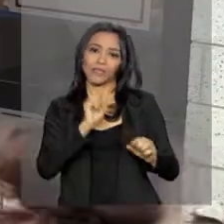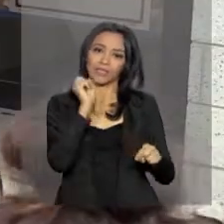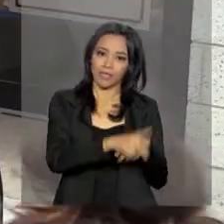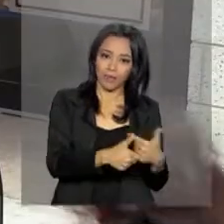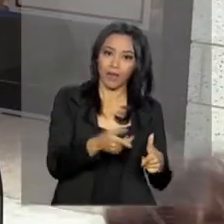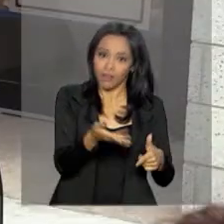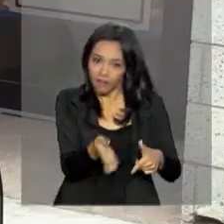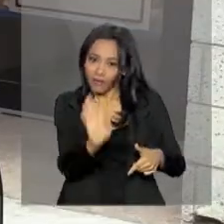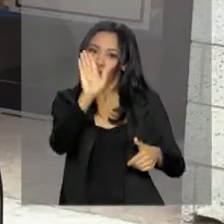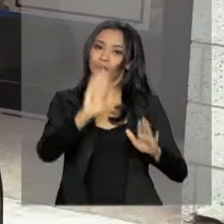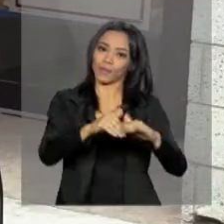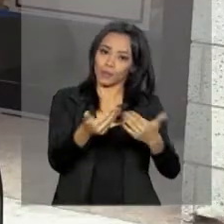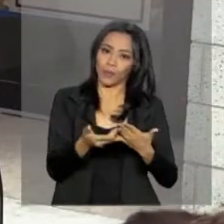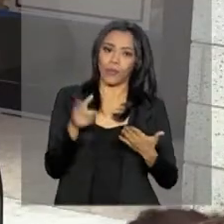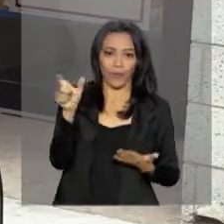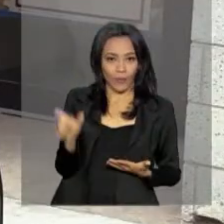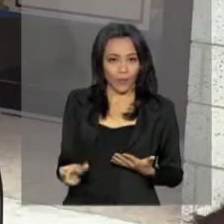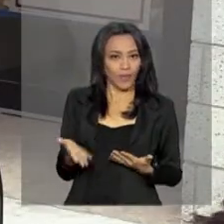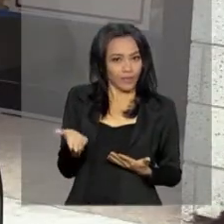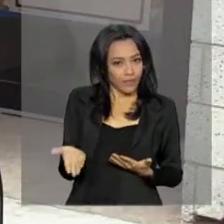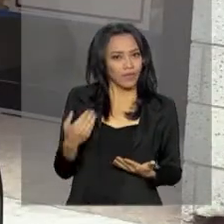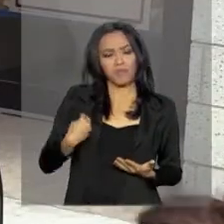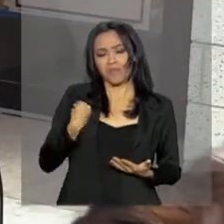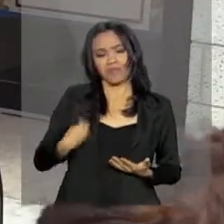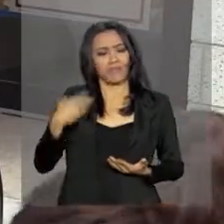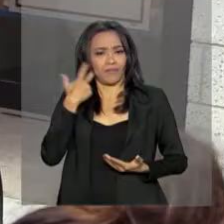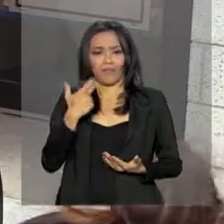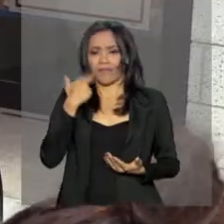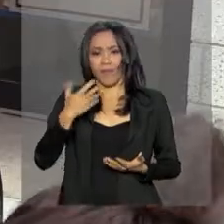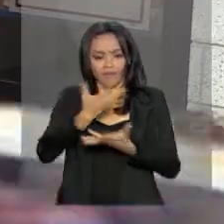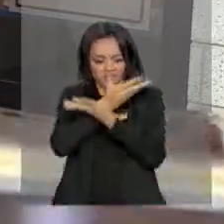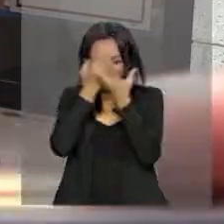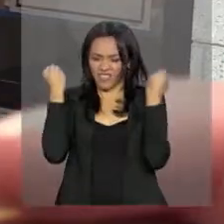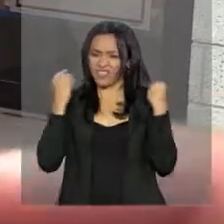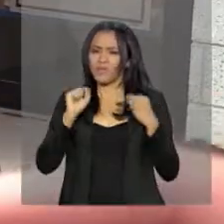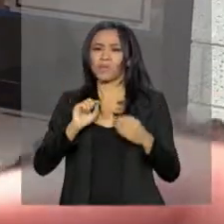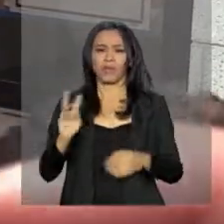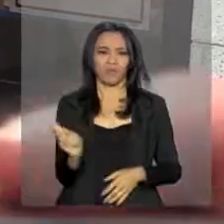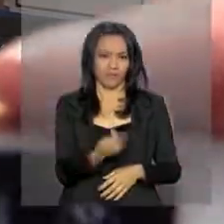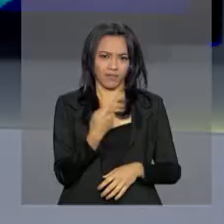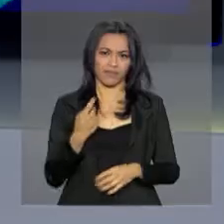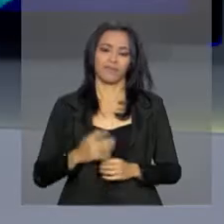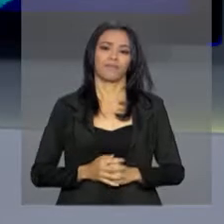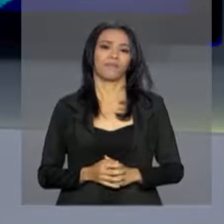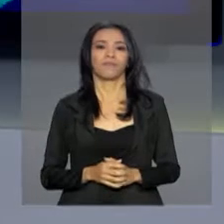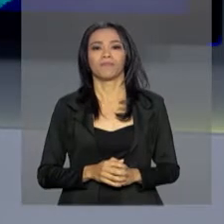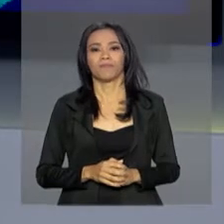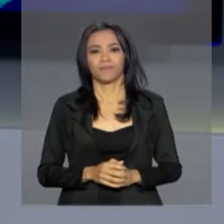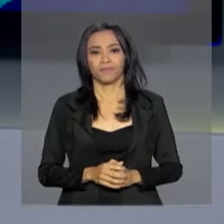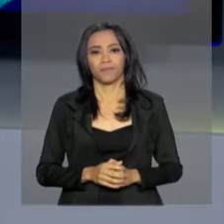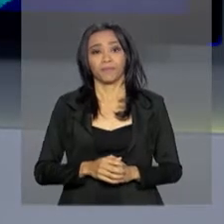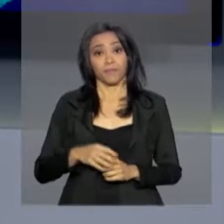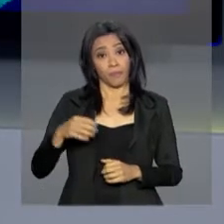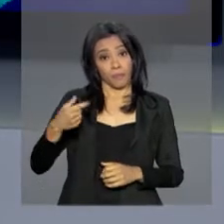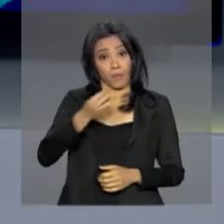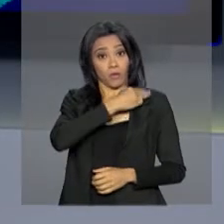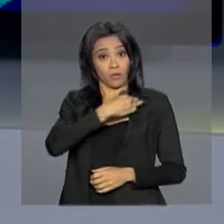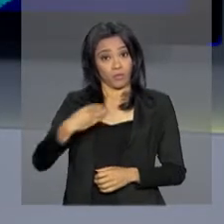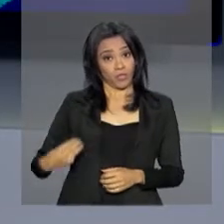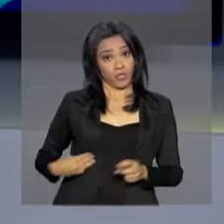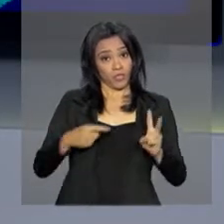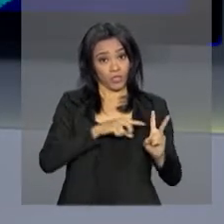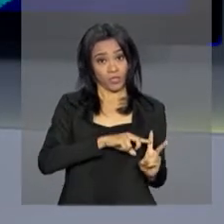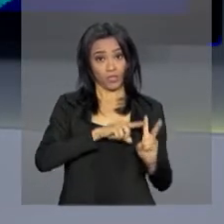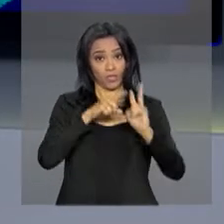ele vai pra escola. A gente vai tentar ter uma vida normal, esquecer isso, tudo que aconteceu. Os ministros Aloysio